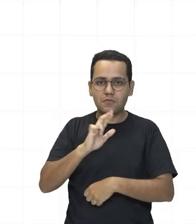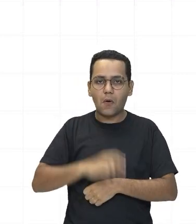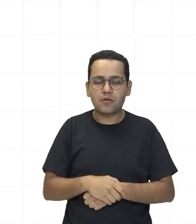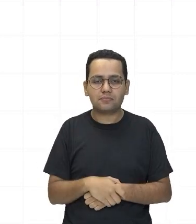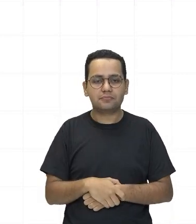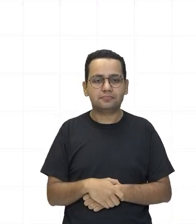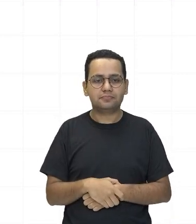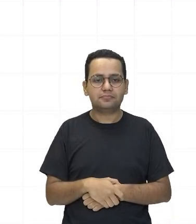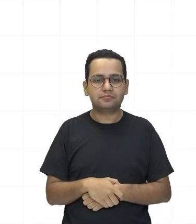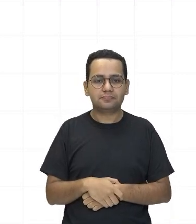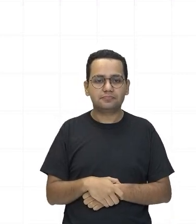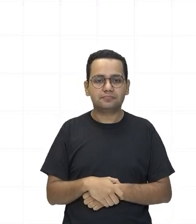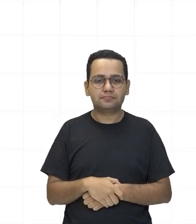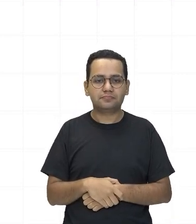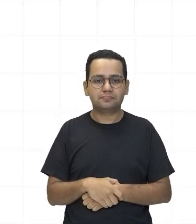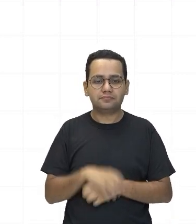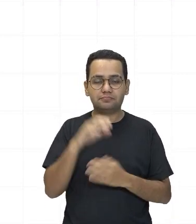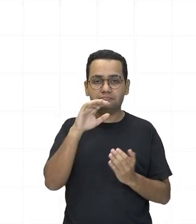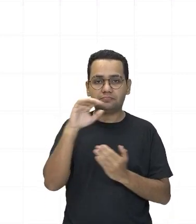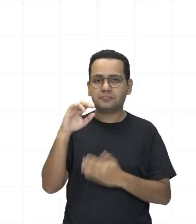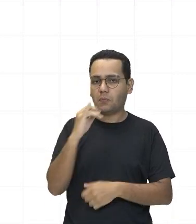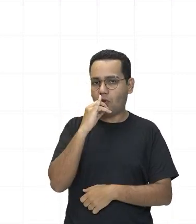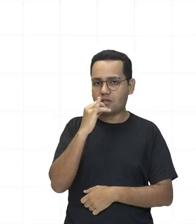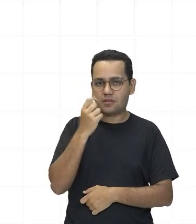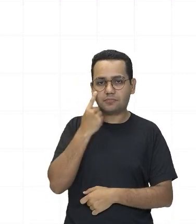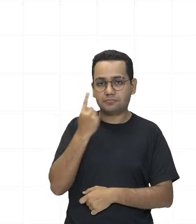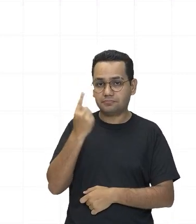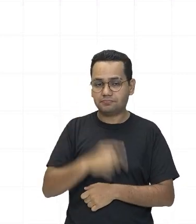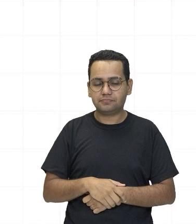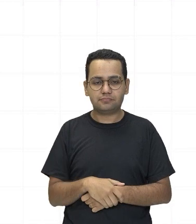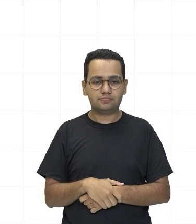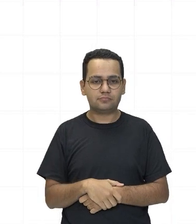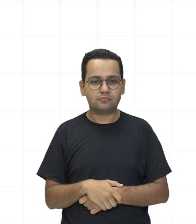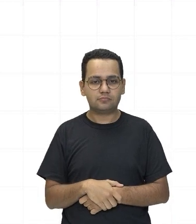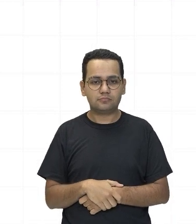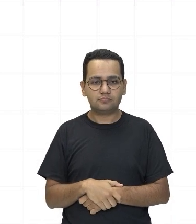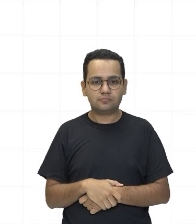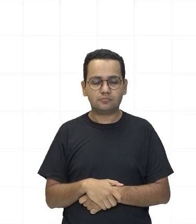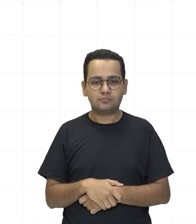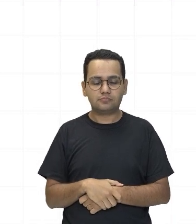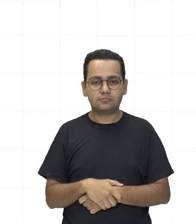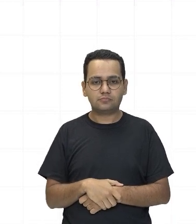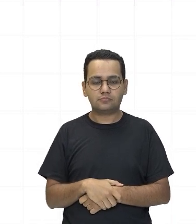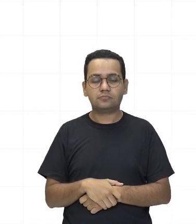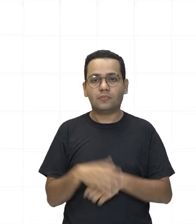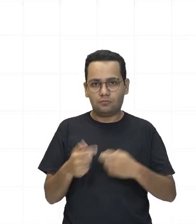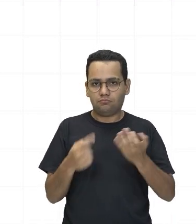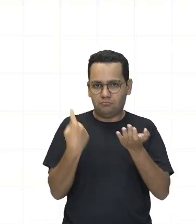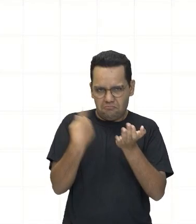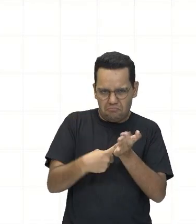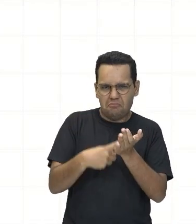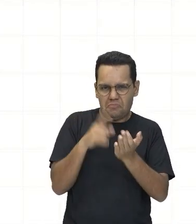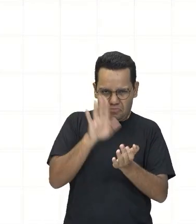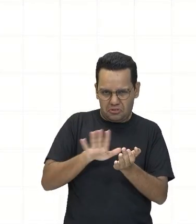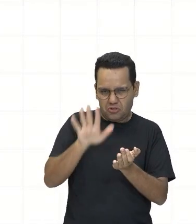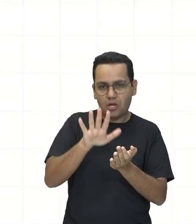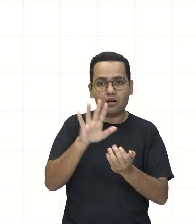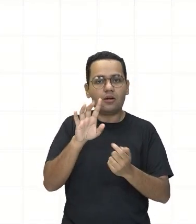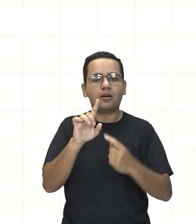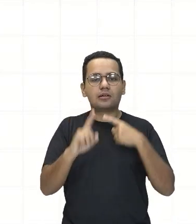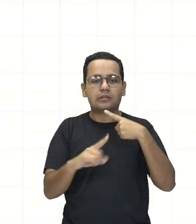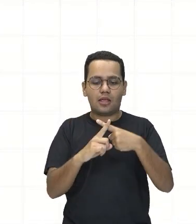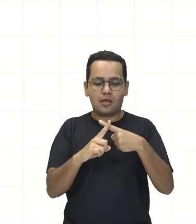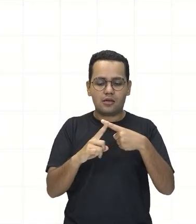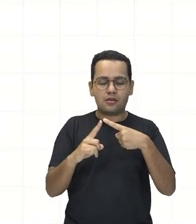venha comigo Nós temos o seguinte A sua forma geral é X vezes